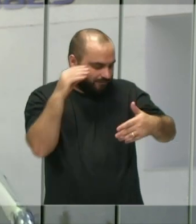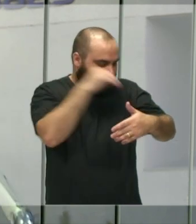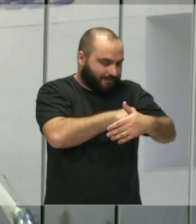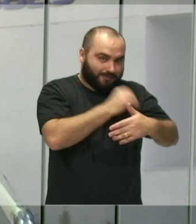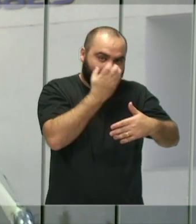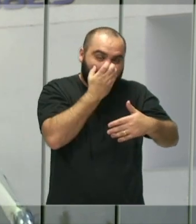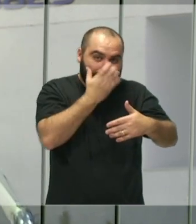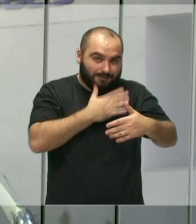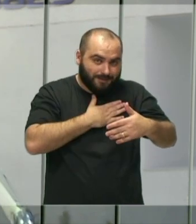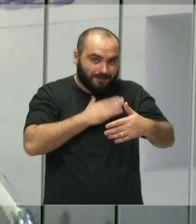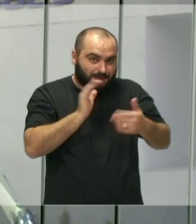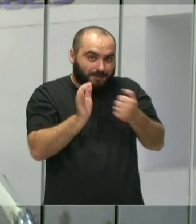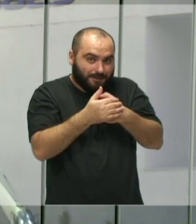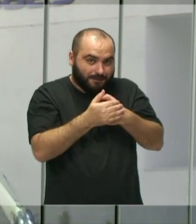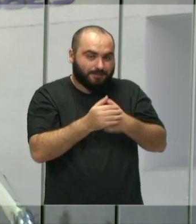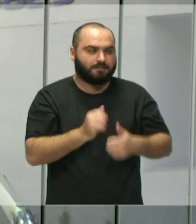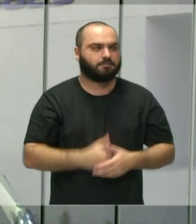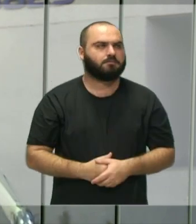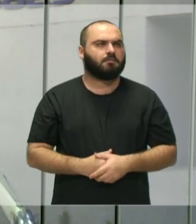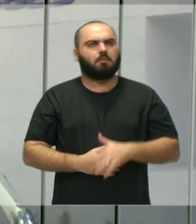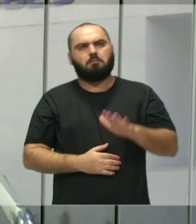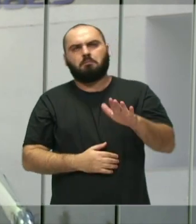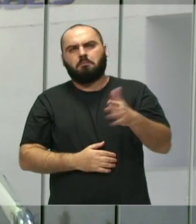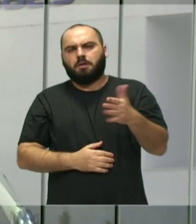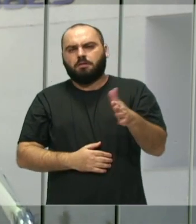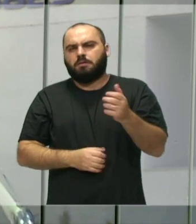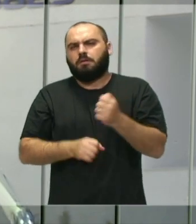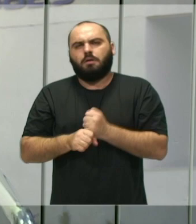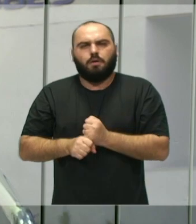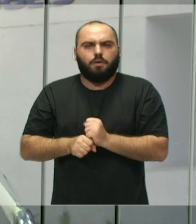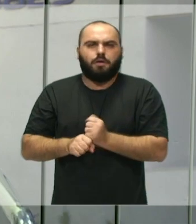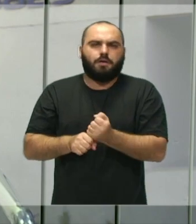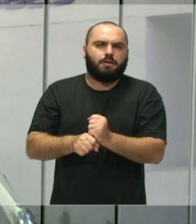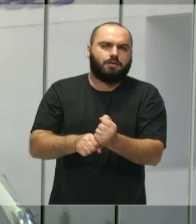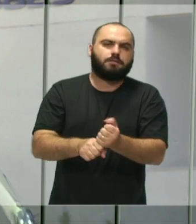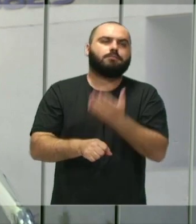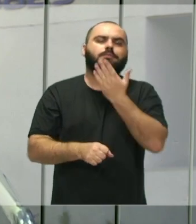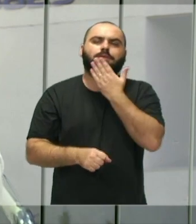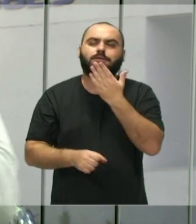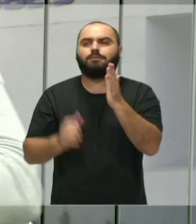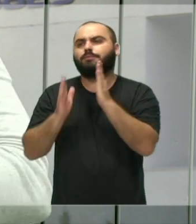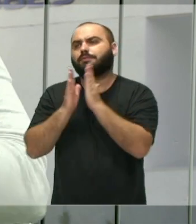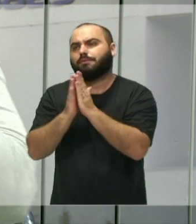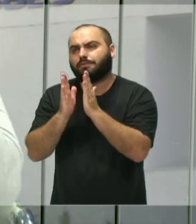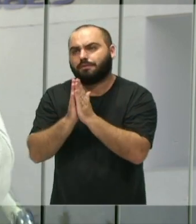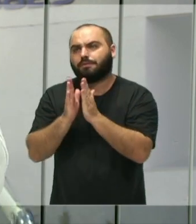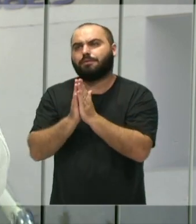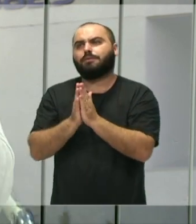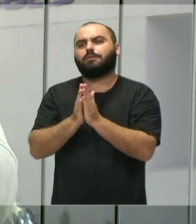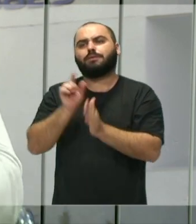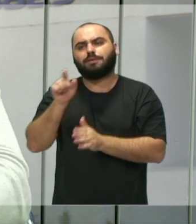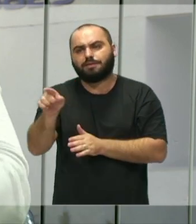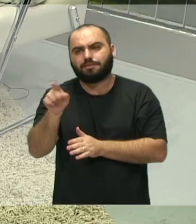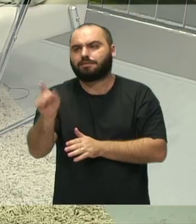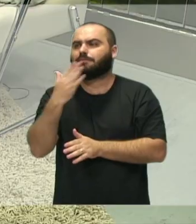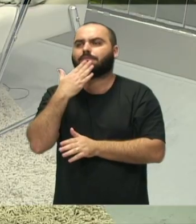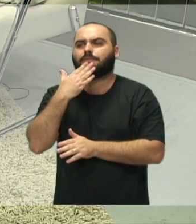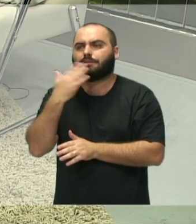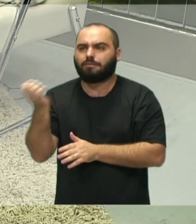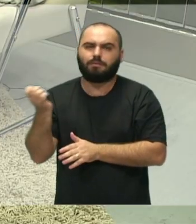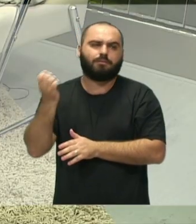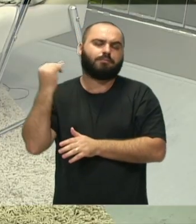enfim. E eu fiquei, assim, durante muitos anos pedindo, implorando para eles, coloca, gente, isso vai estar à frente.